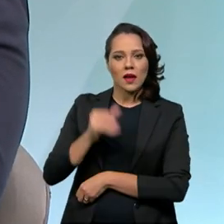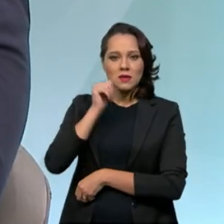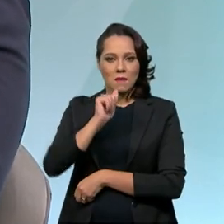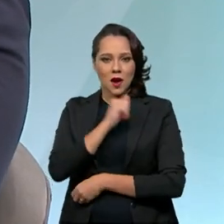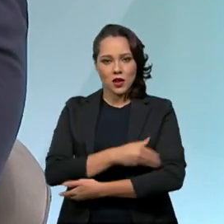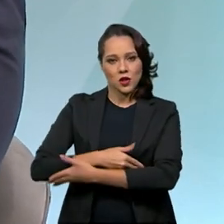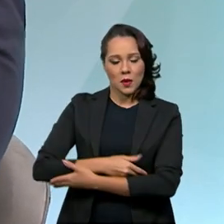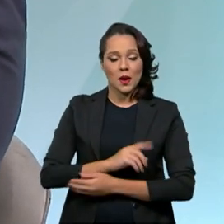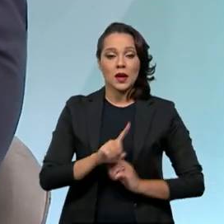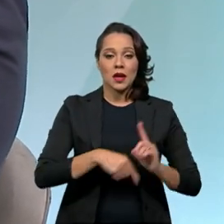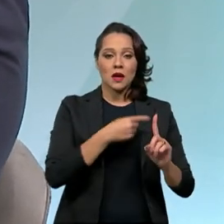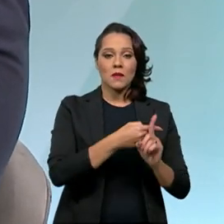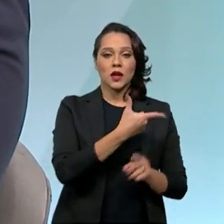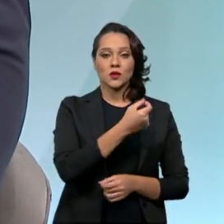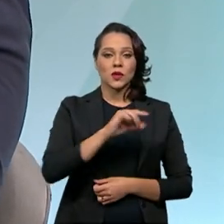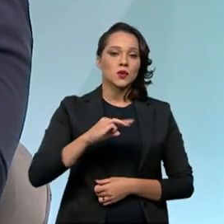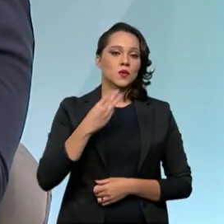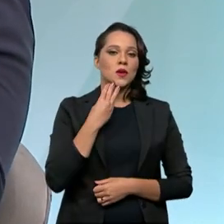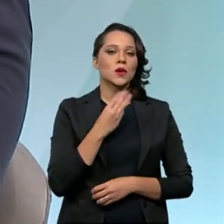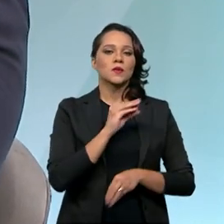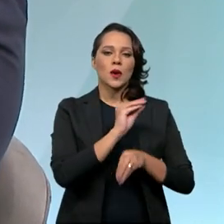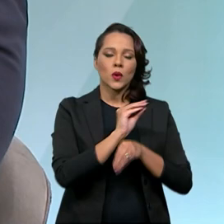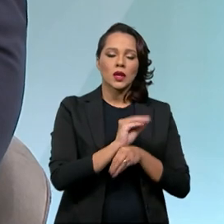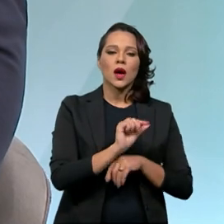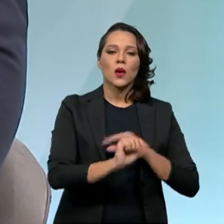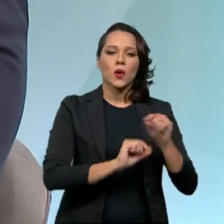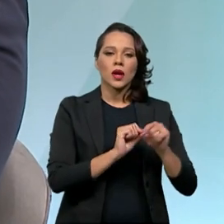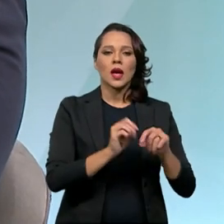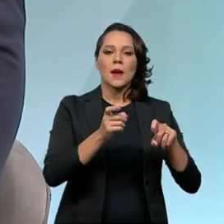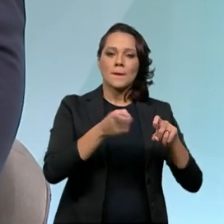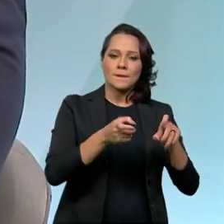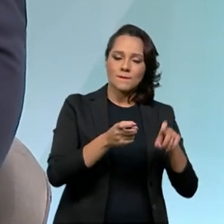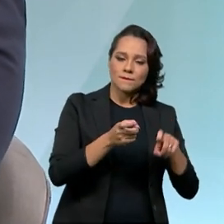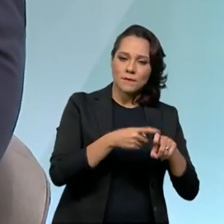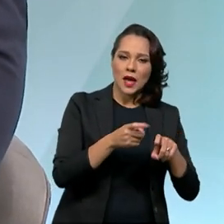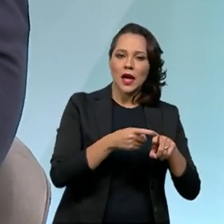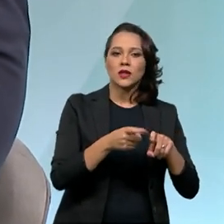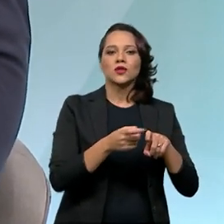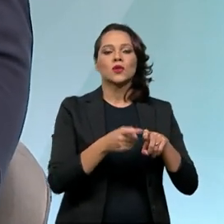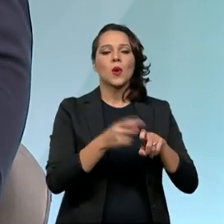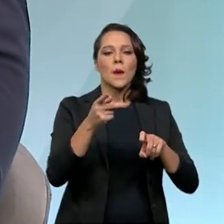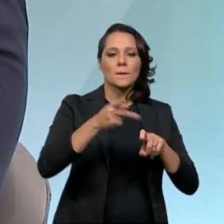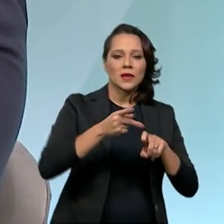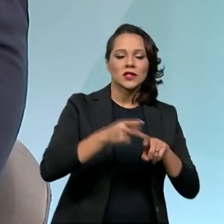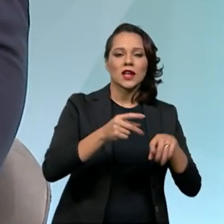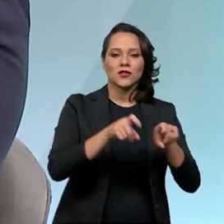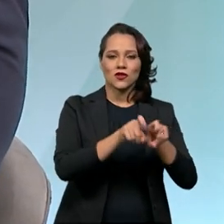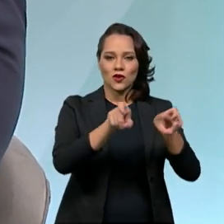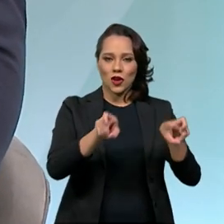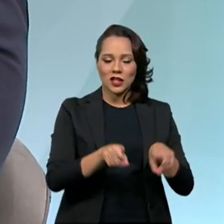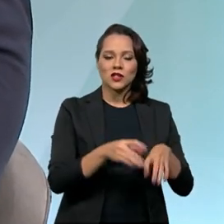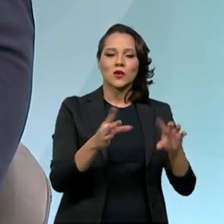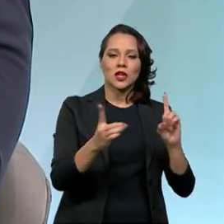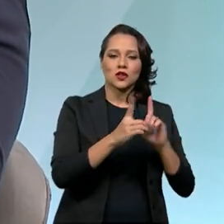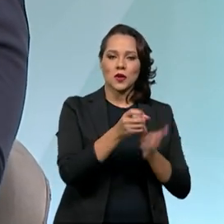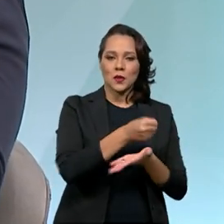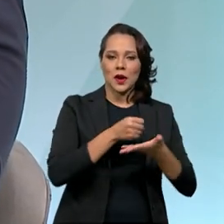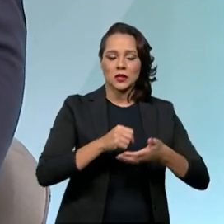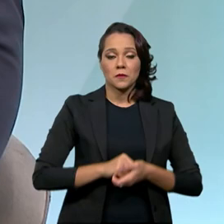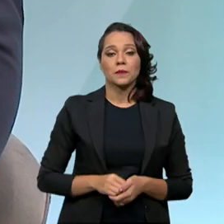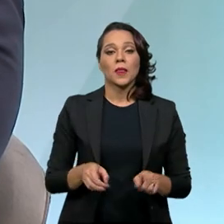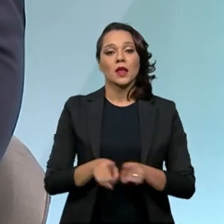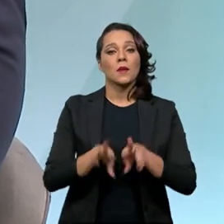bebês, e mais 200 milhões de reais para colocar pediatras e ginecologistas na atenção primária. Além de